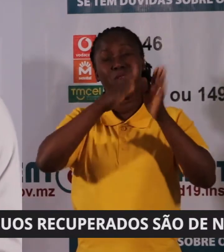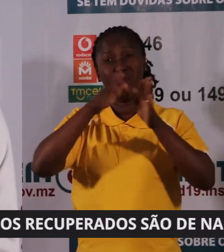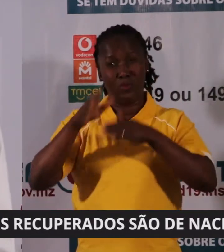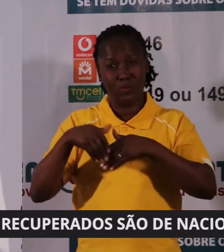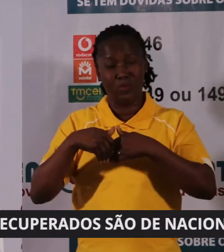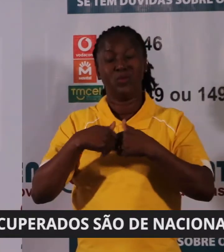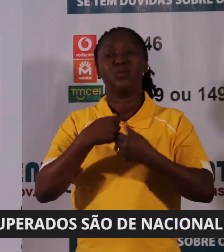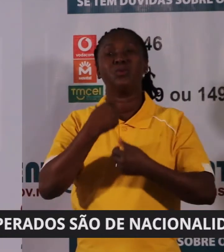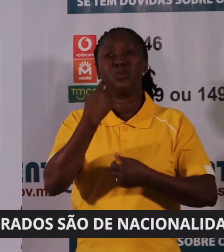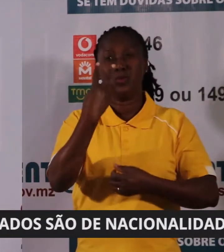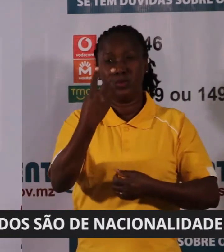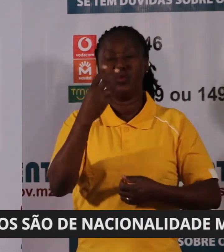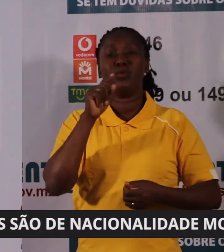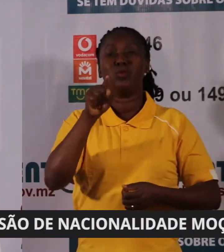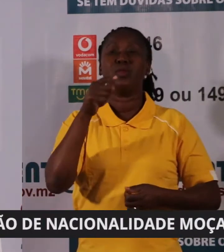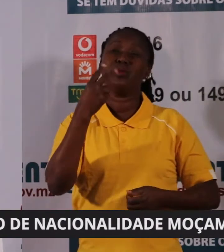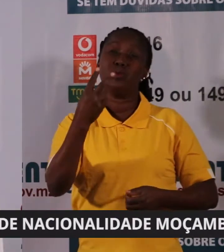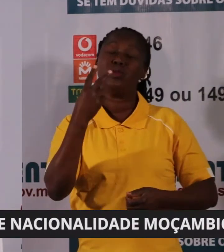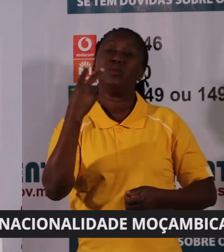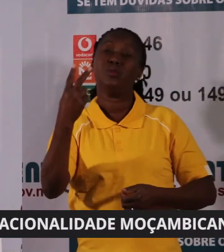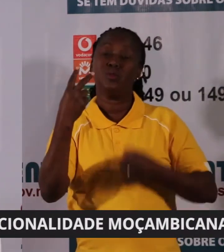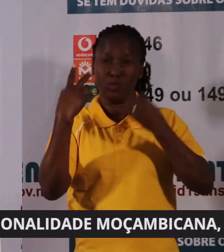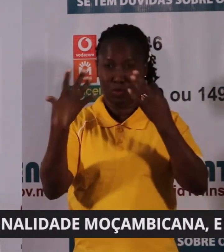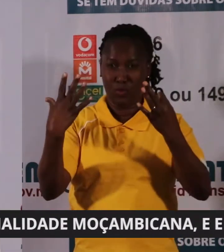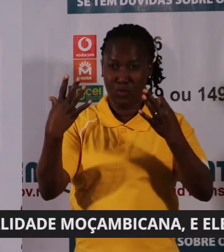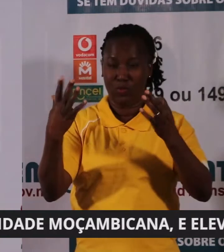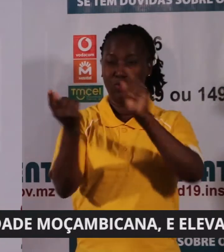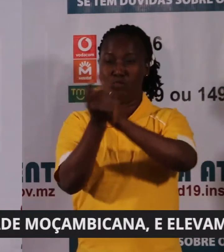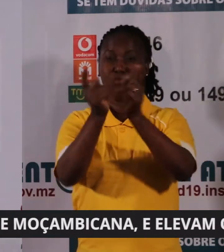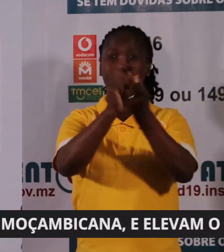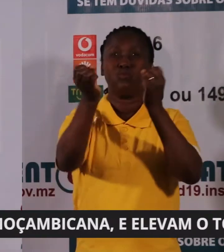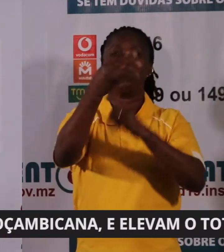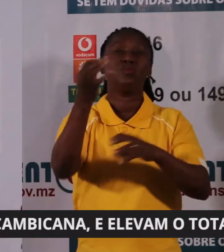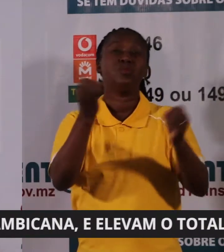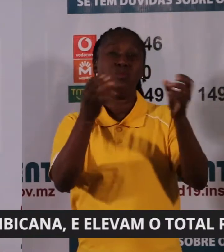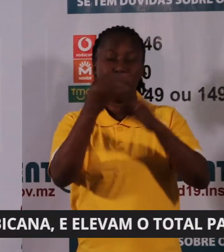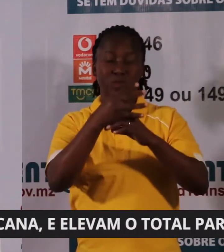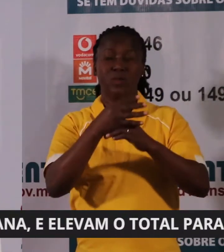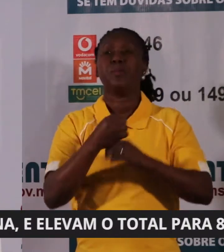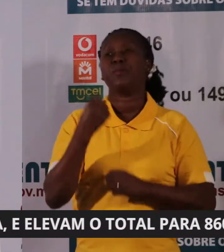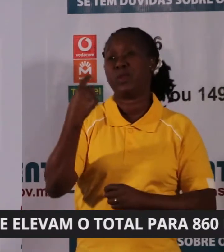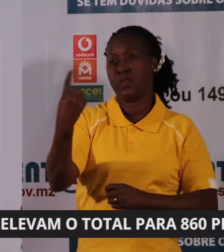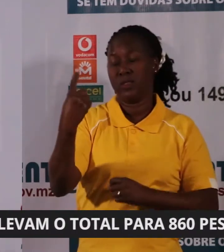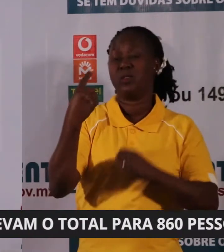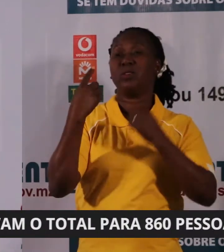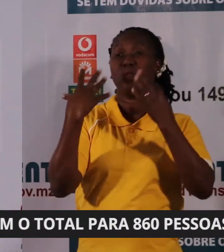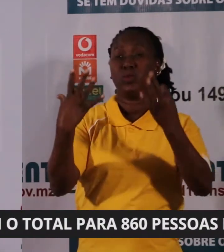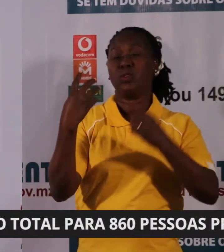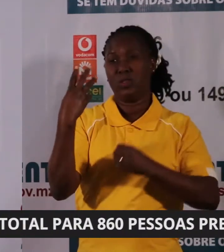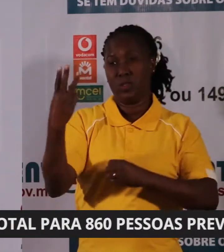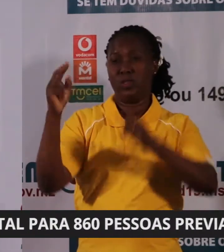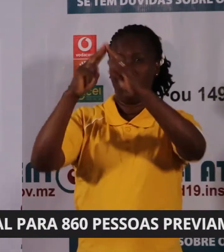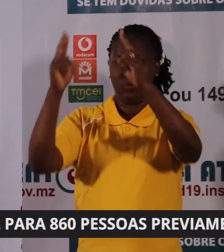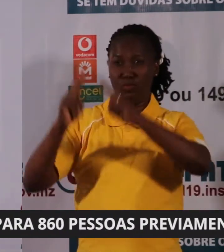.228 de transmissão local e 183 casos importados.